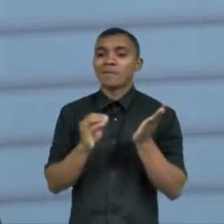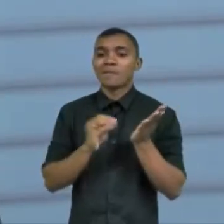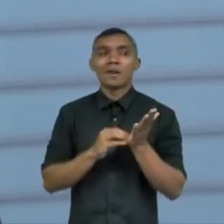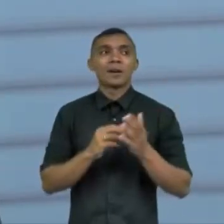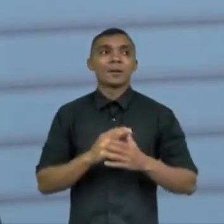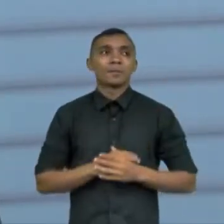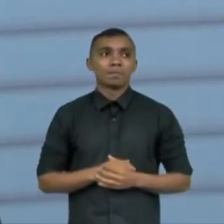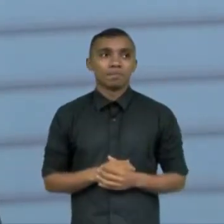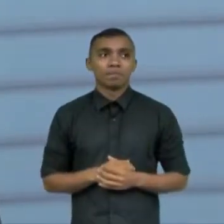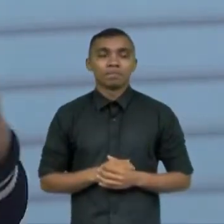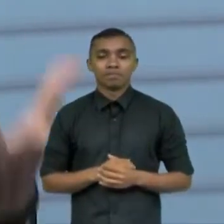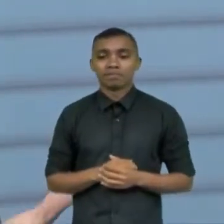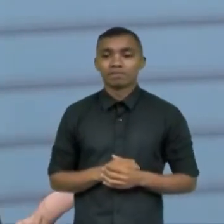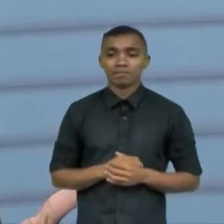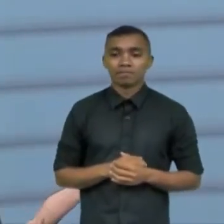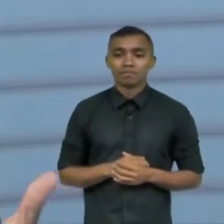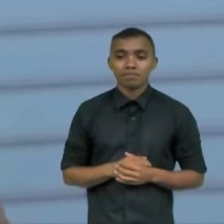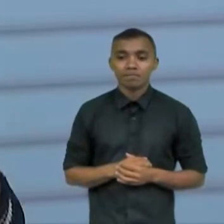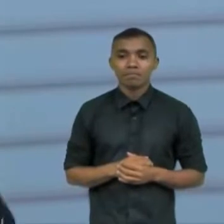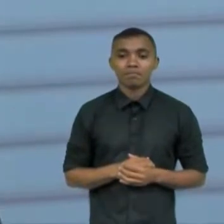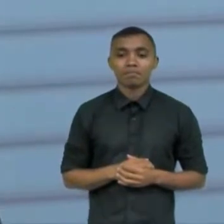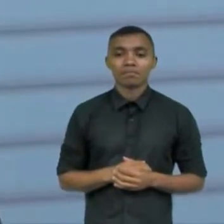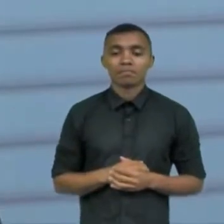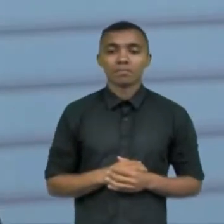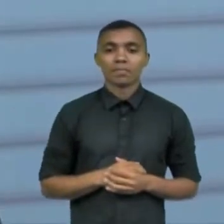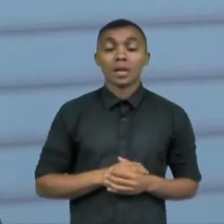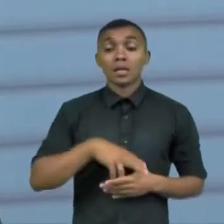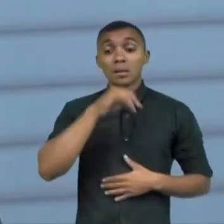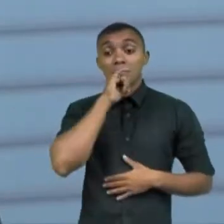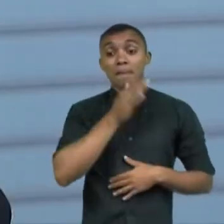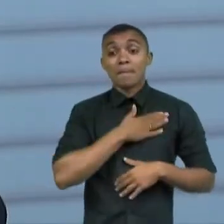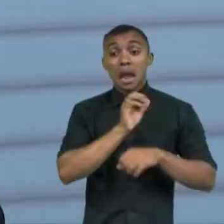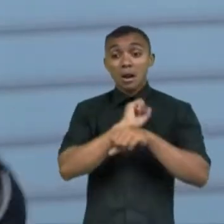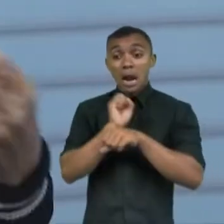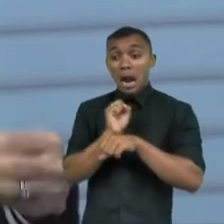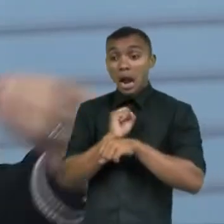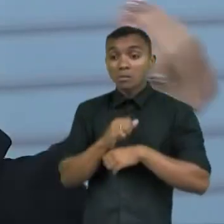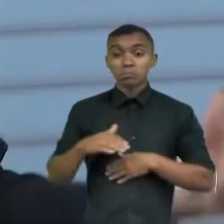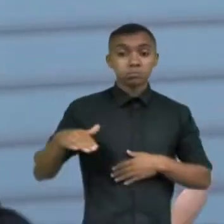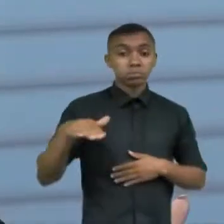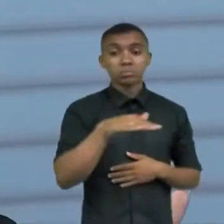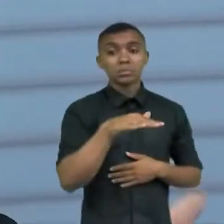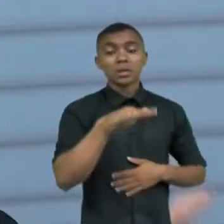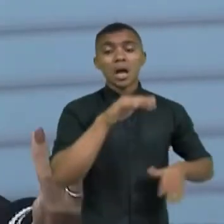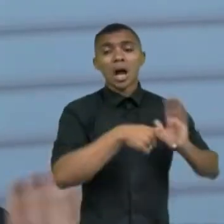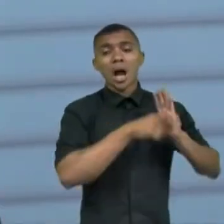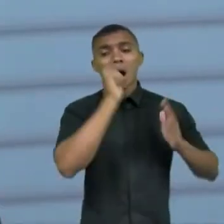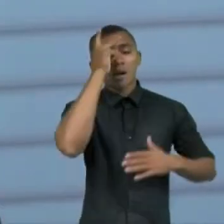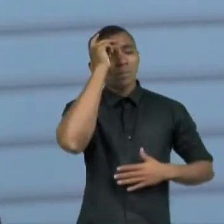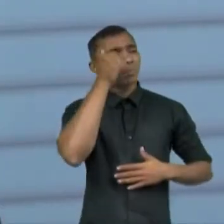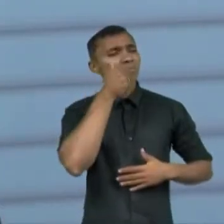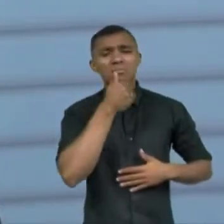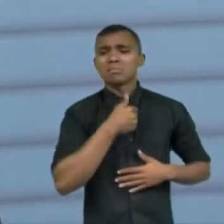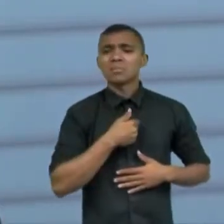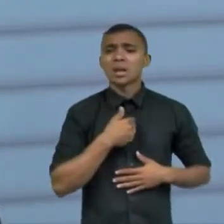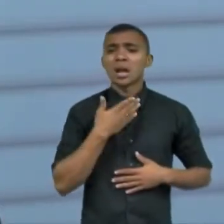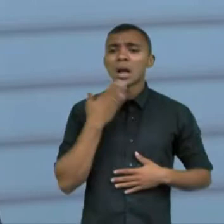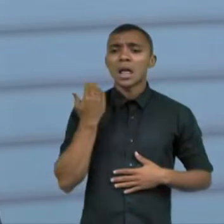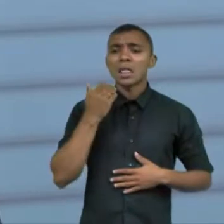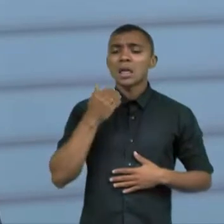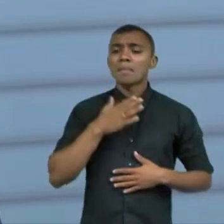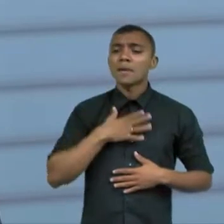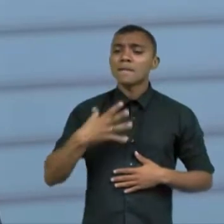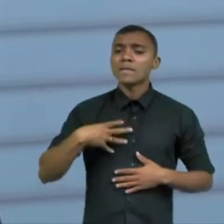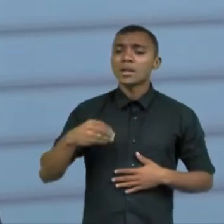a exigir então paro com o meu carro numa vaga de estacionamento sempre tem alguém que vem me contestar porque a minha filha não está de cadeira de